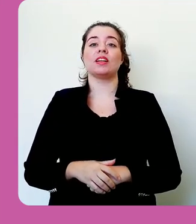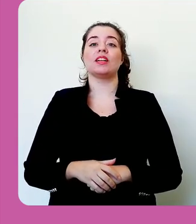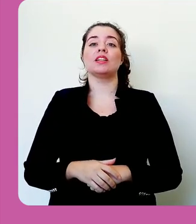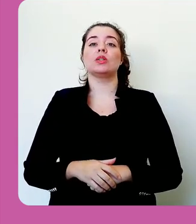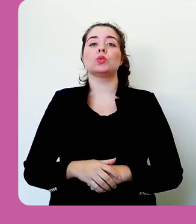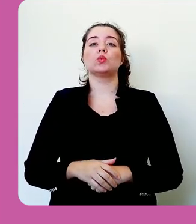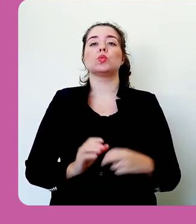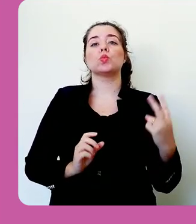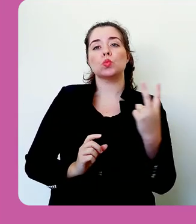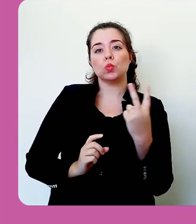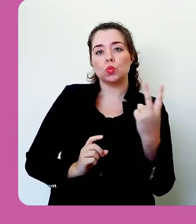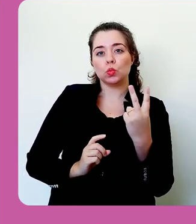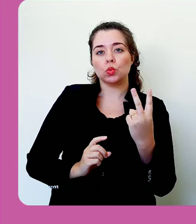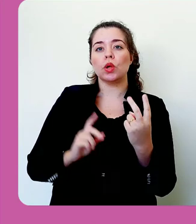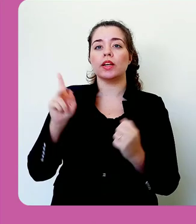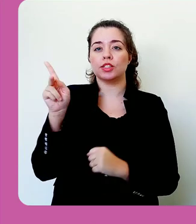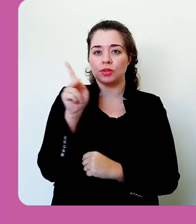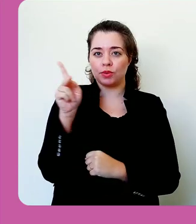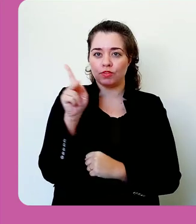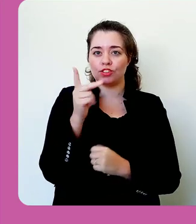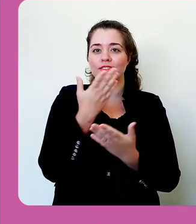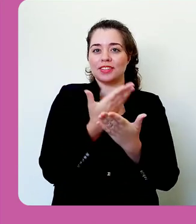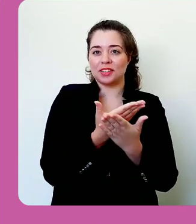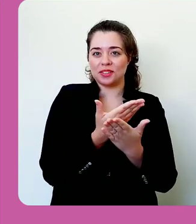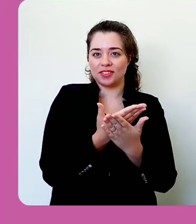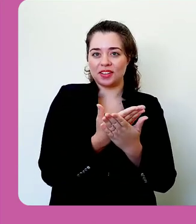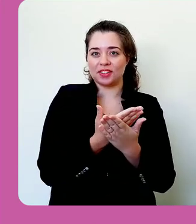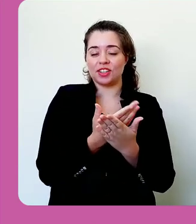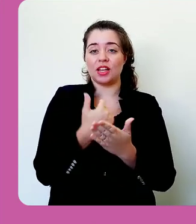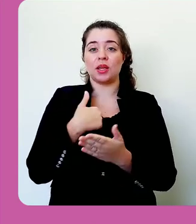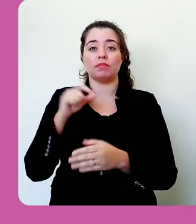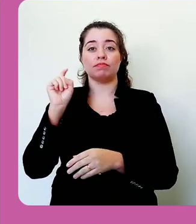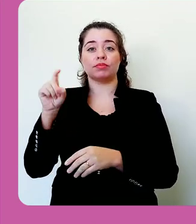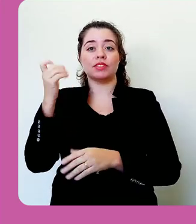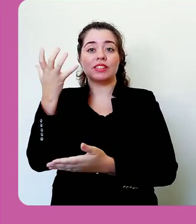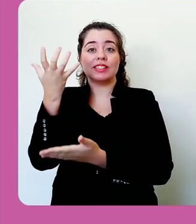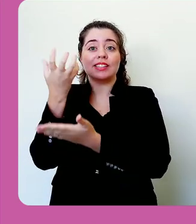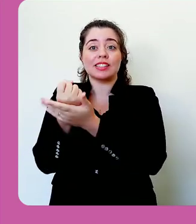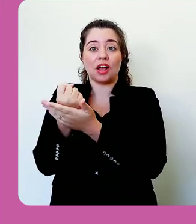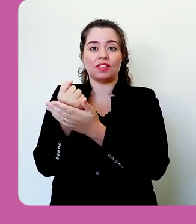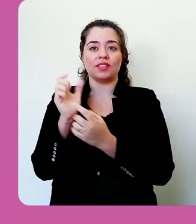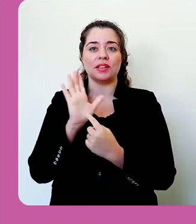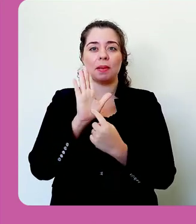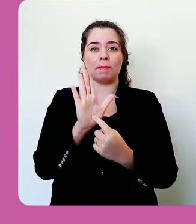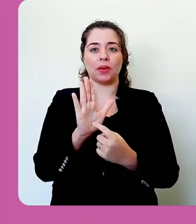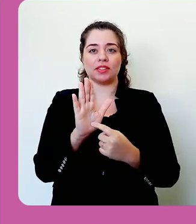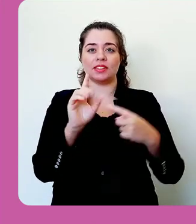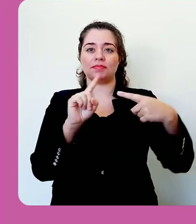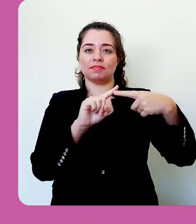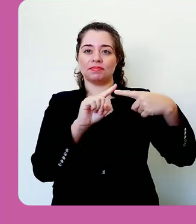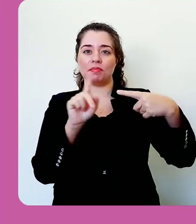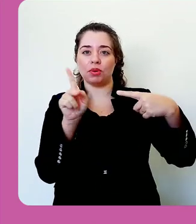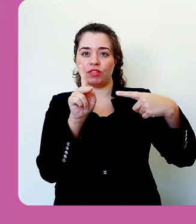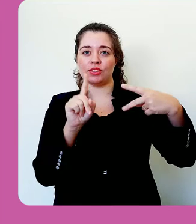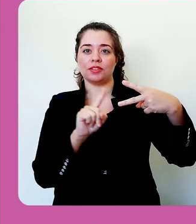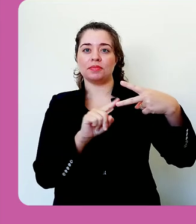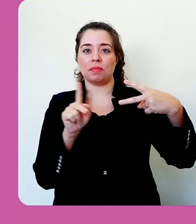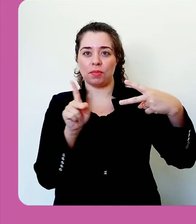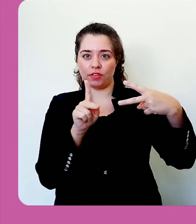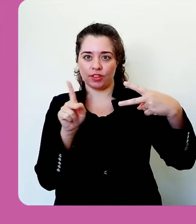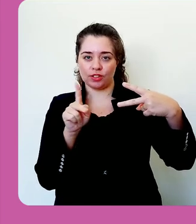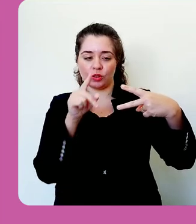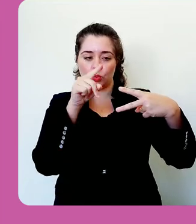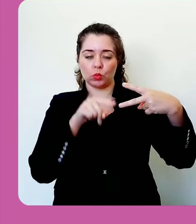estão como estudantes e ao clicar em salvar, aparecem os dois professores aqui com o papel